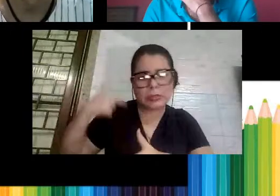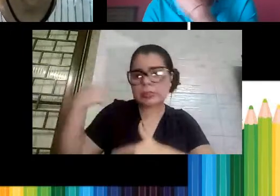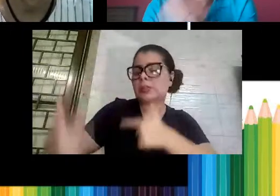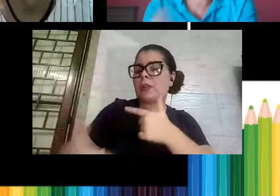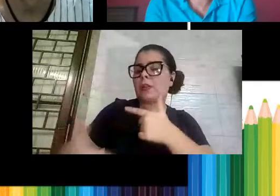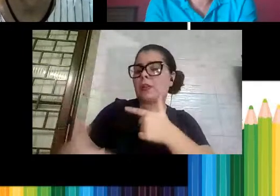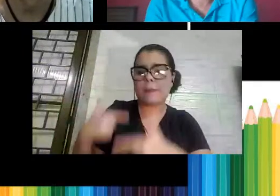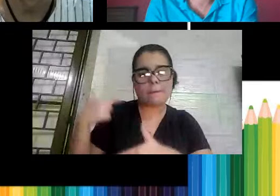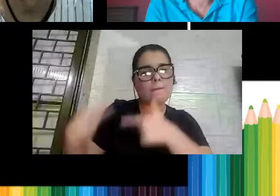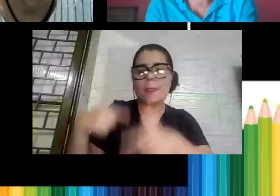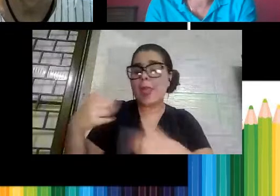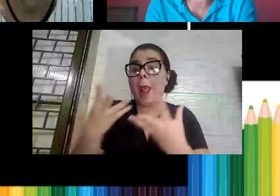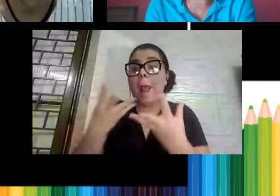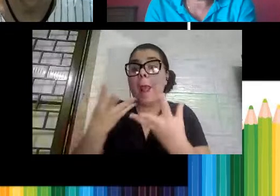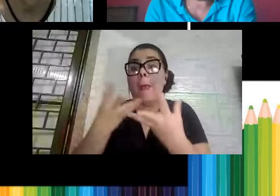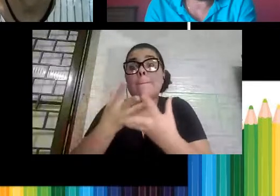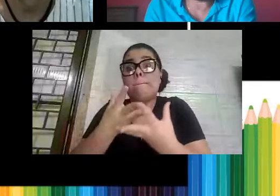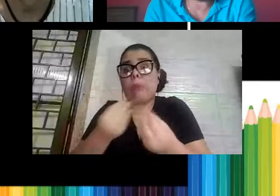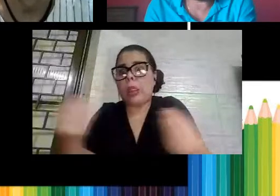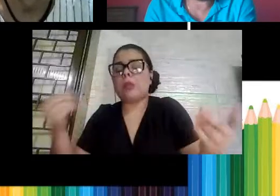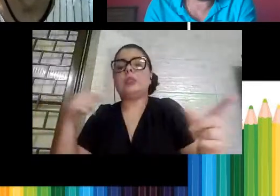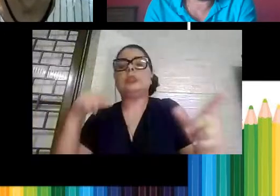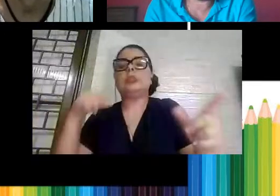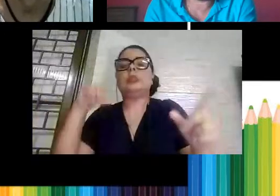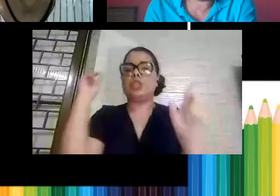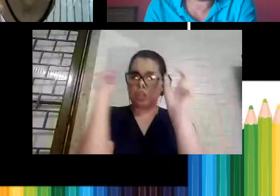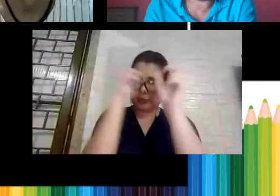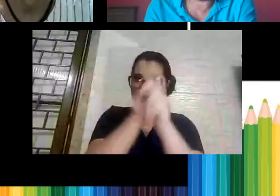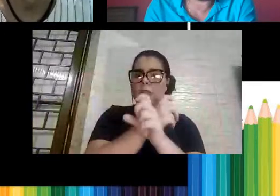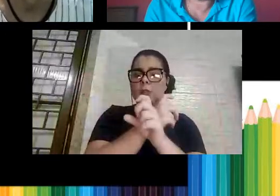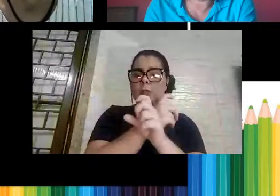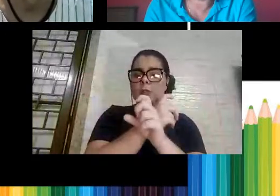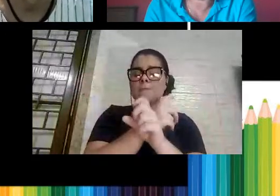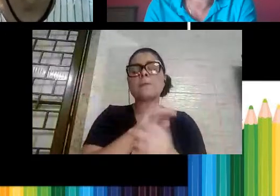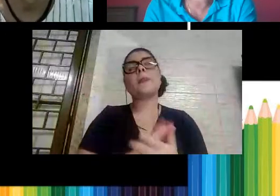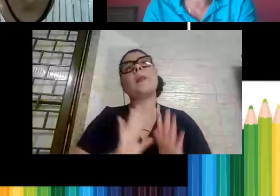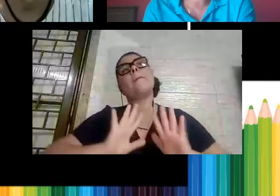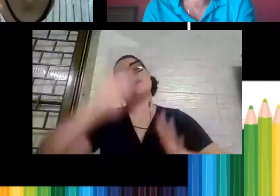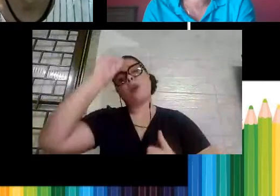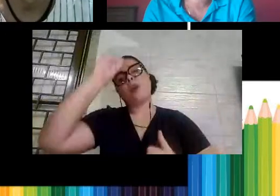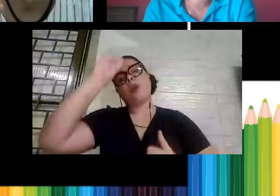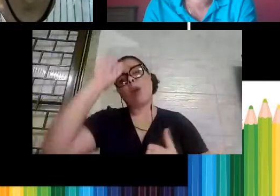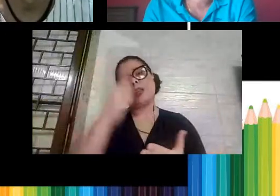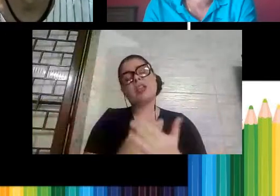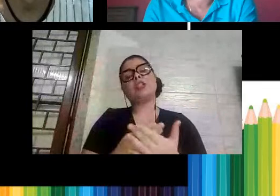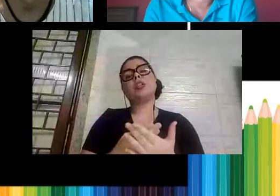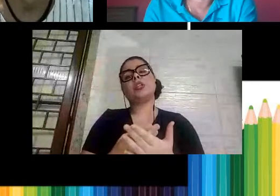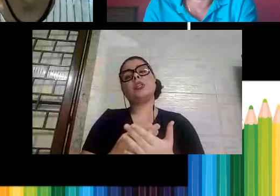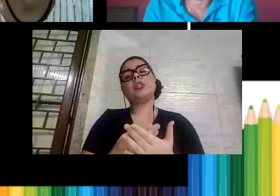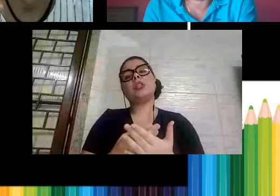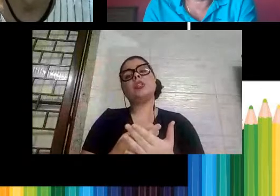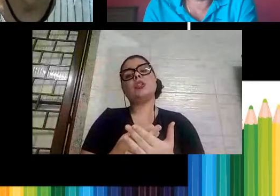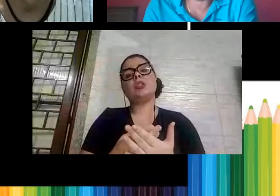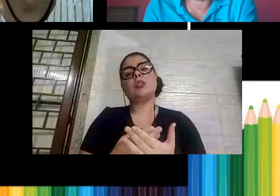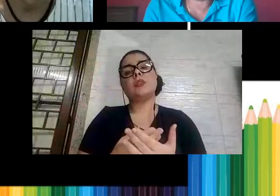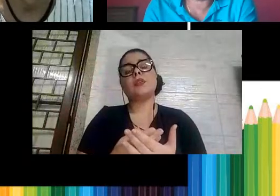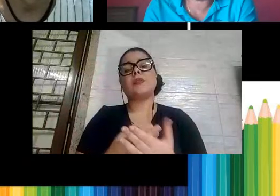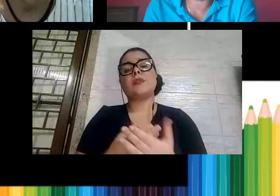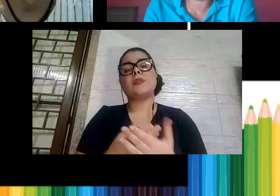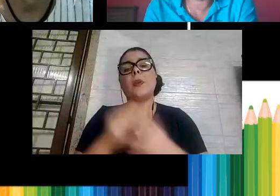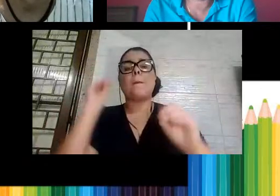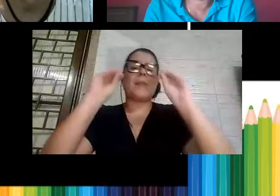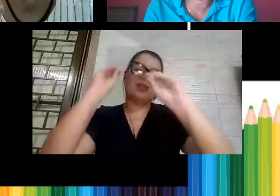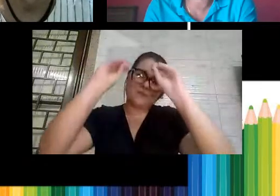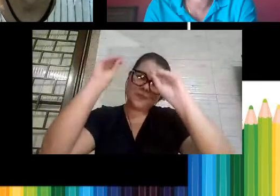dificuldades que passaremos, mas eu acredito tudo com bastante otimismo, então, bico no coração, professores,